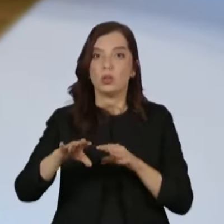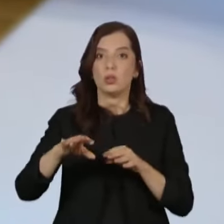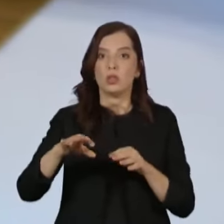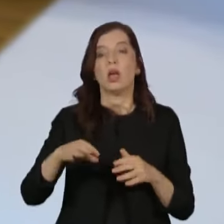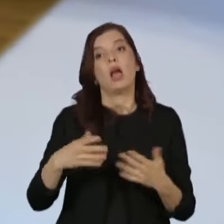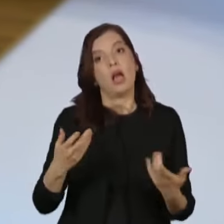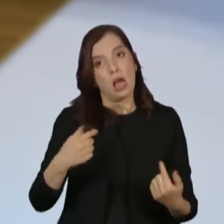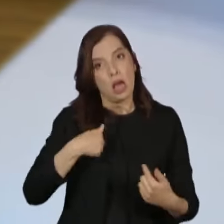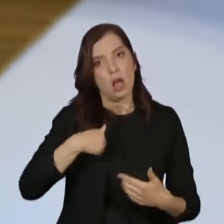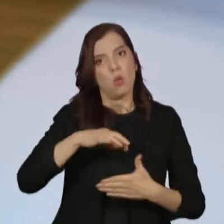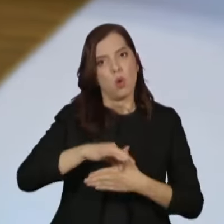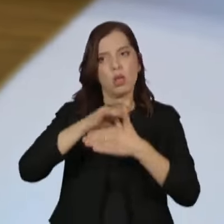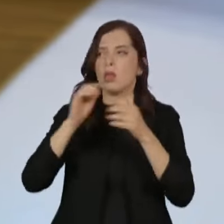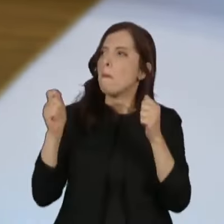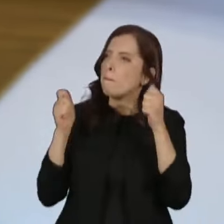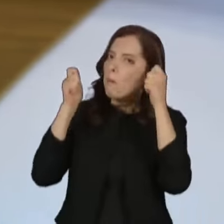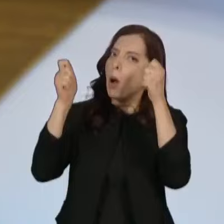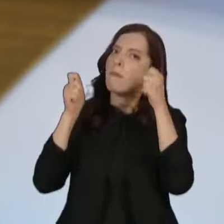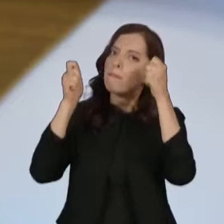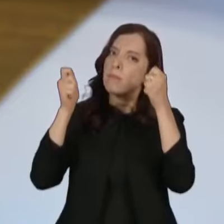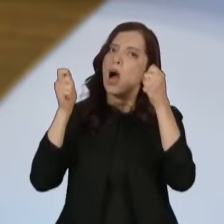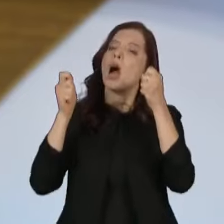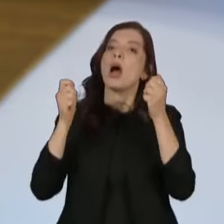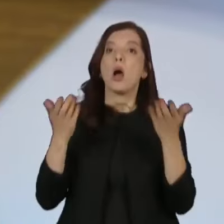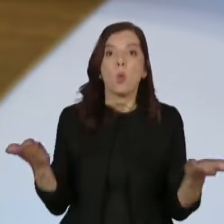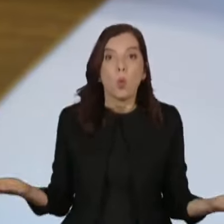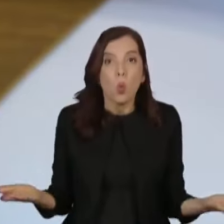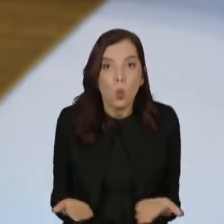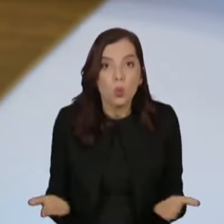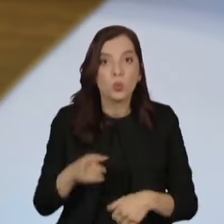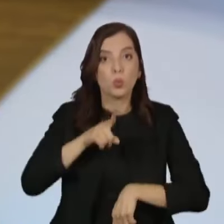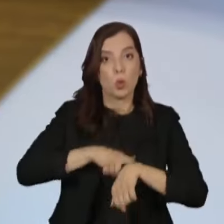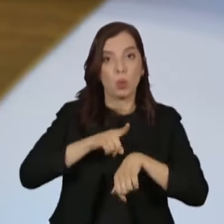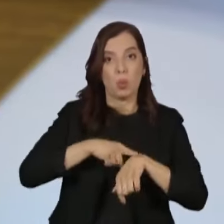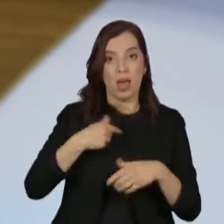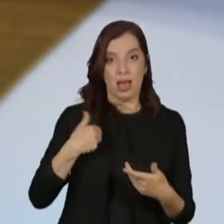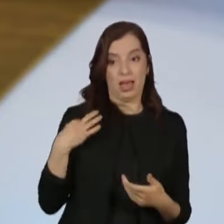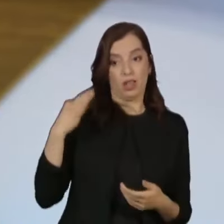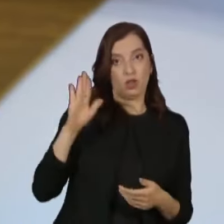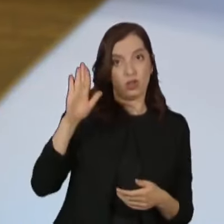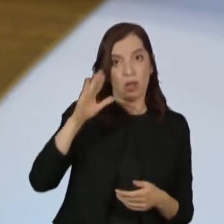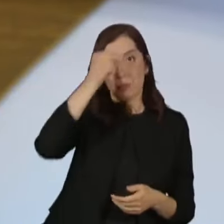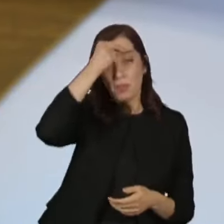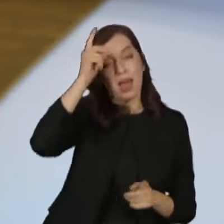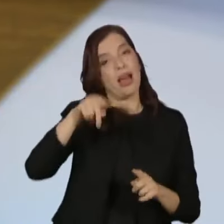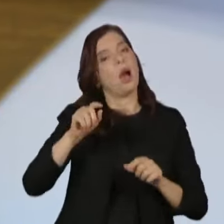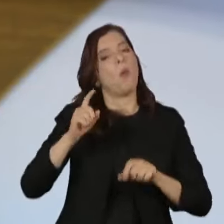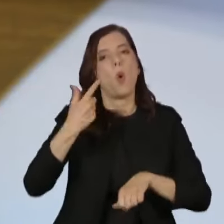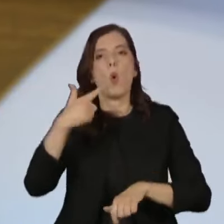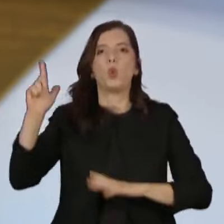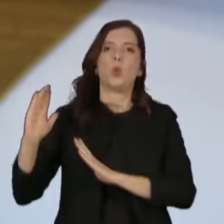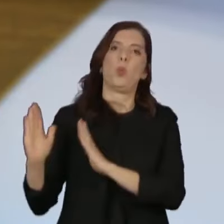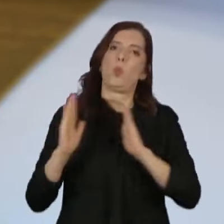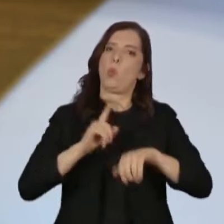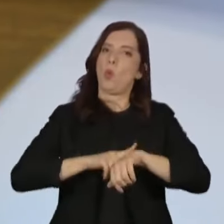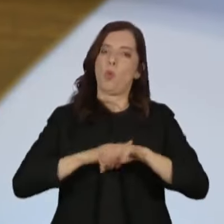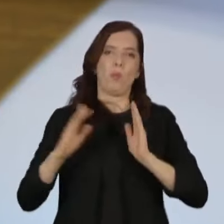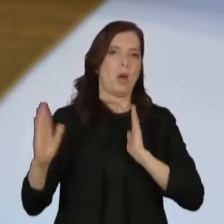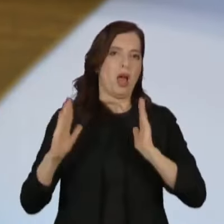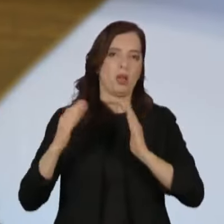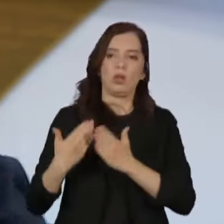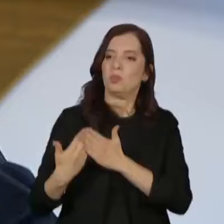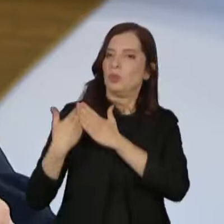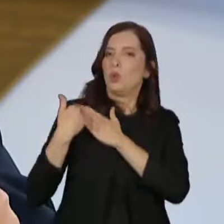é quando você é prefeito da maior cidade do Brasil, que é o que eu pretendo ser a partir do ano que vem. Quando você senta numa cadeira como aquela,